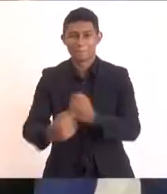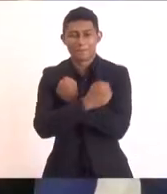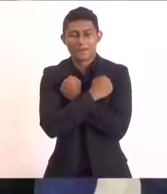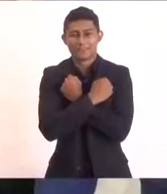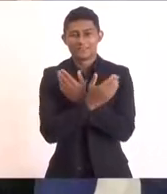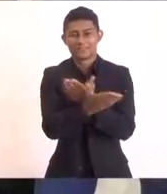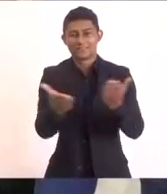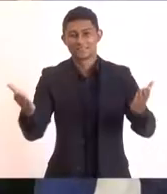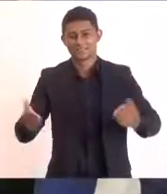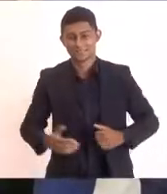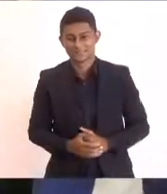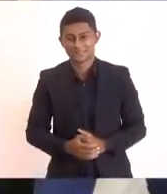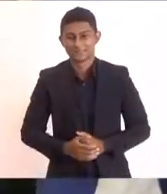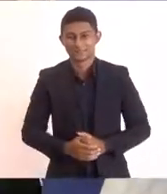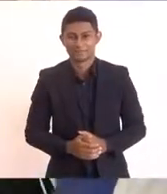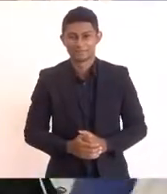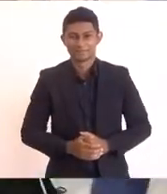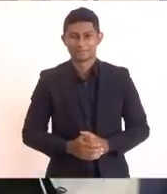obrigado